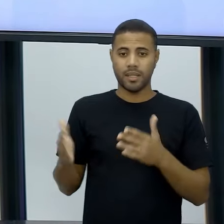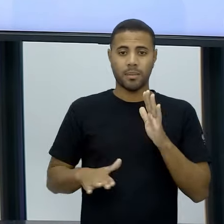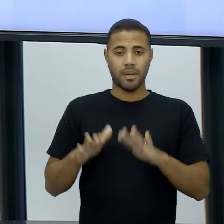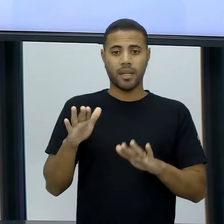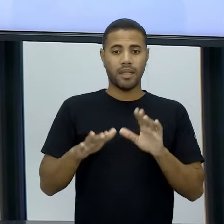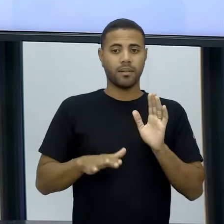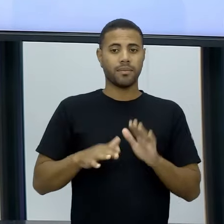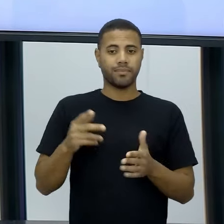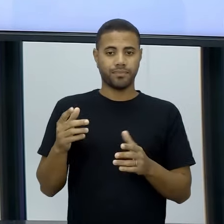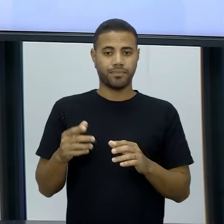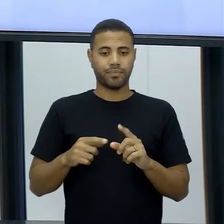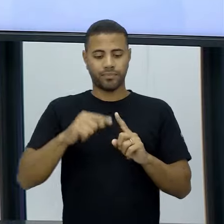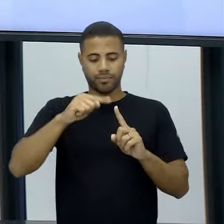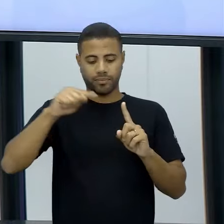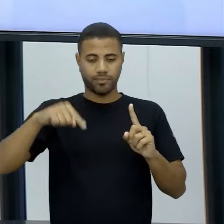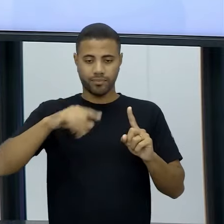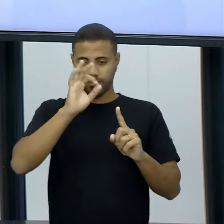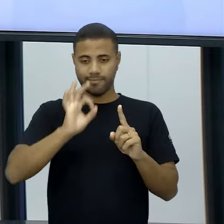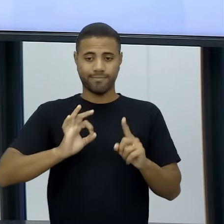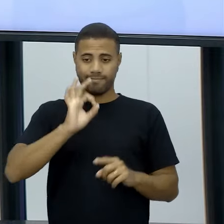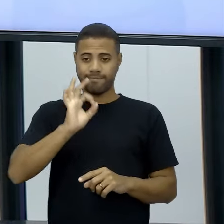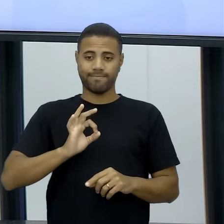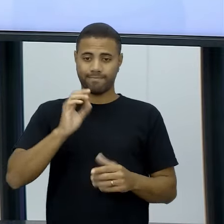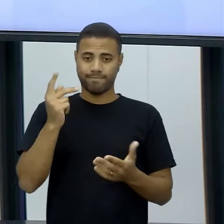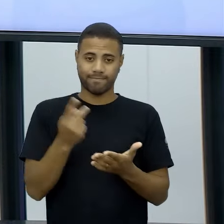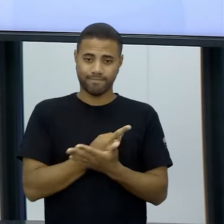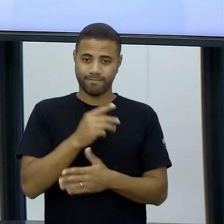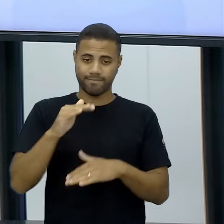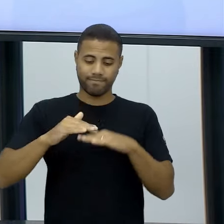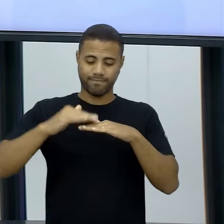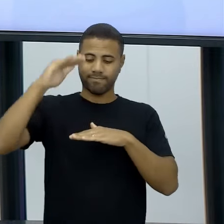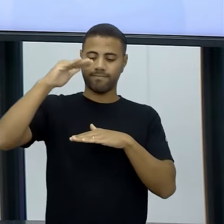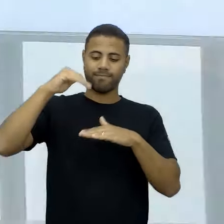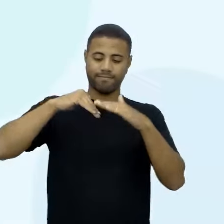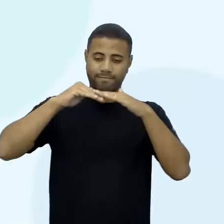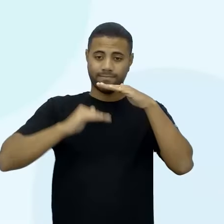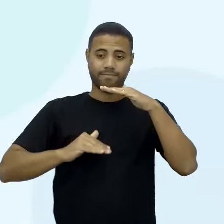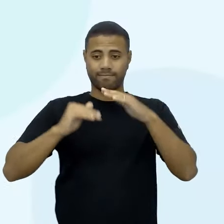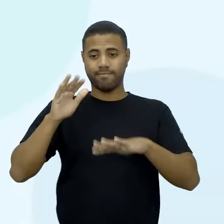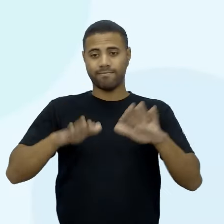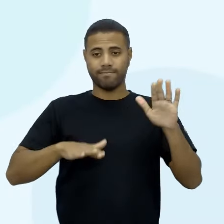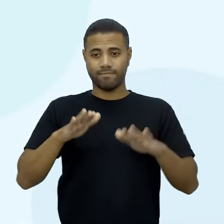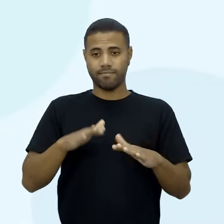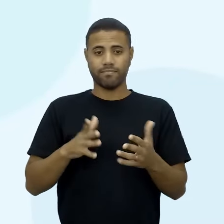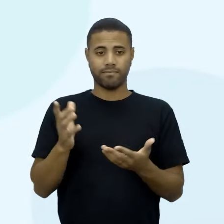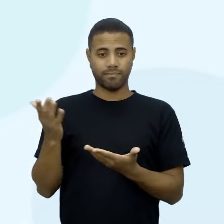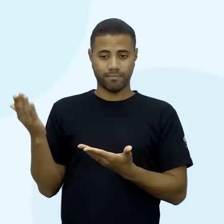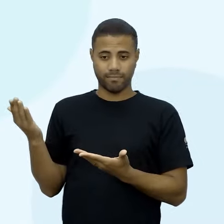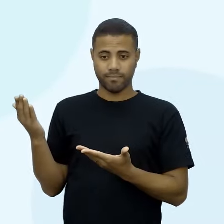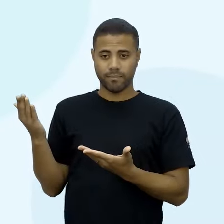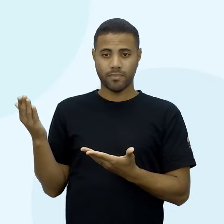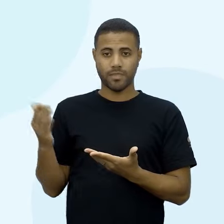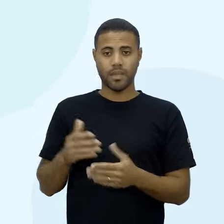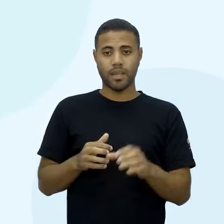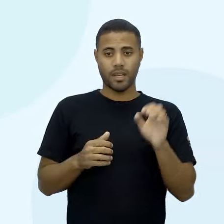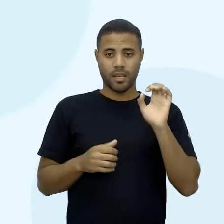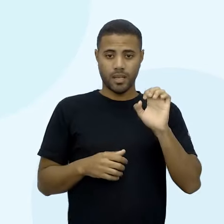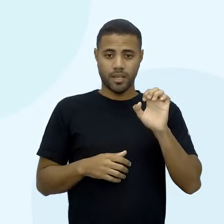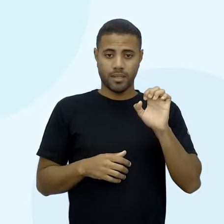margem de erro, né? Famosa de margem de erro para cima ou para baixo. Indicada aí pela letrinha E.